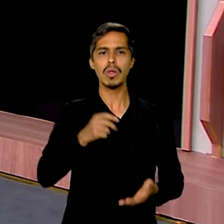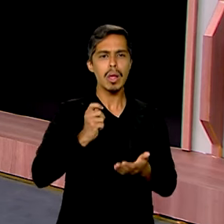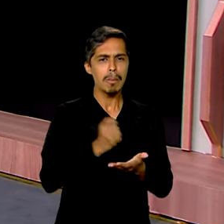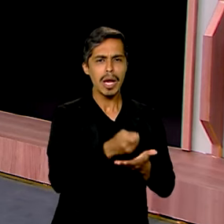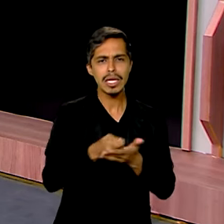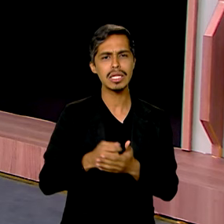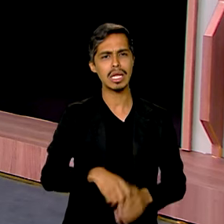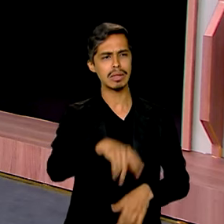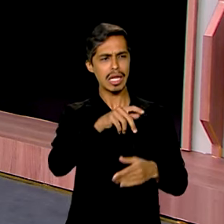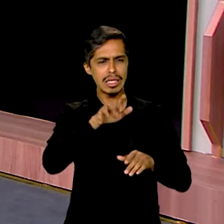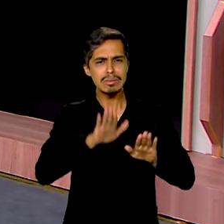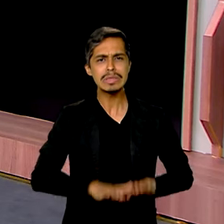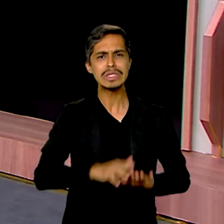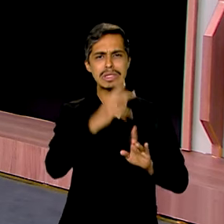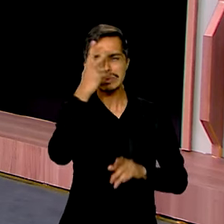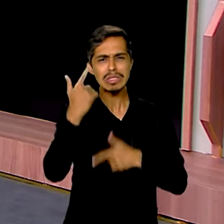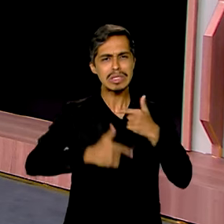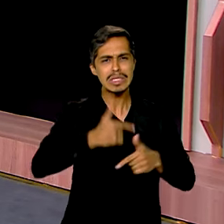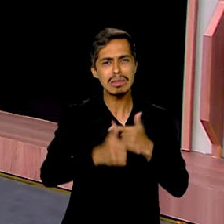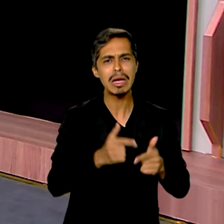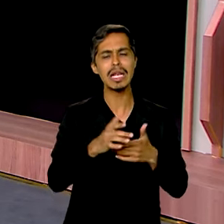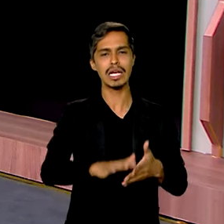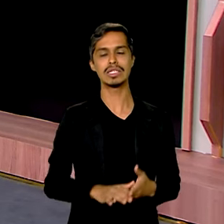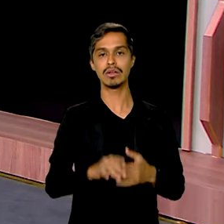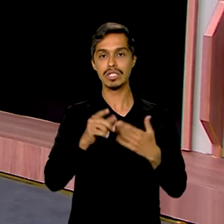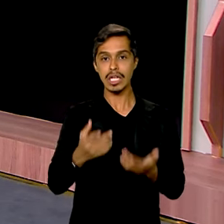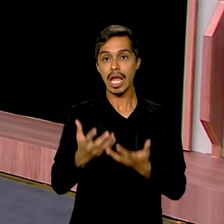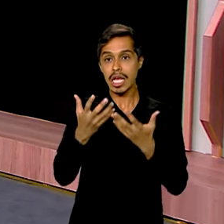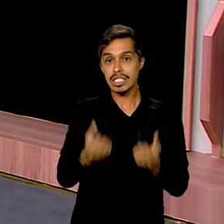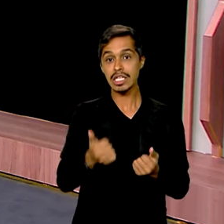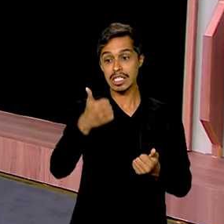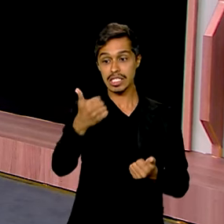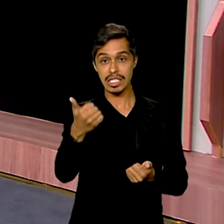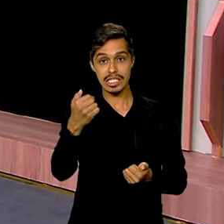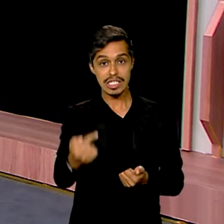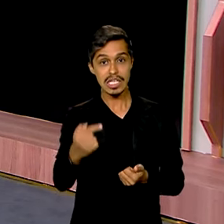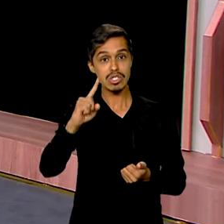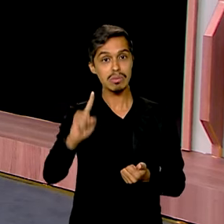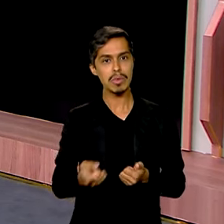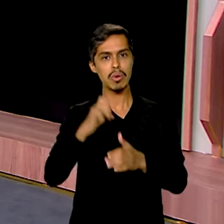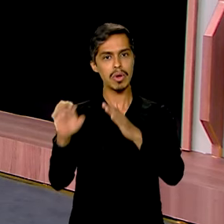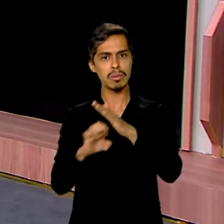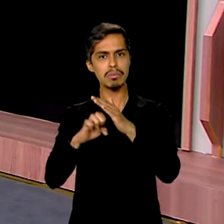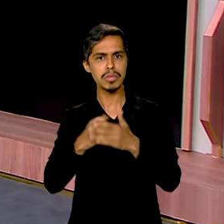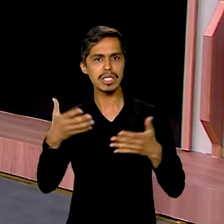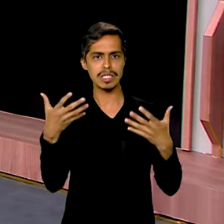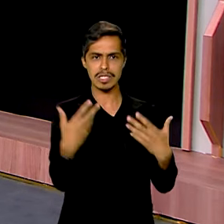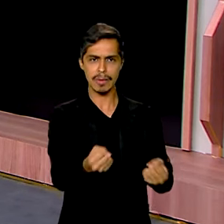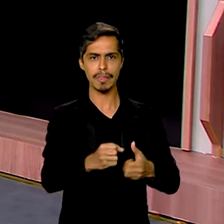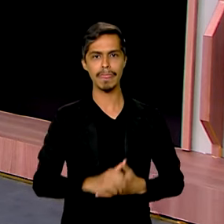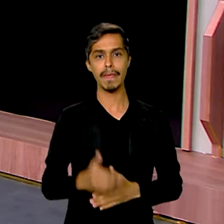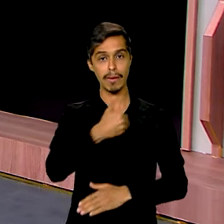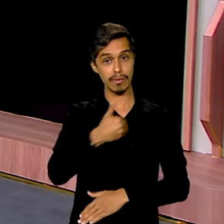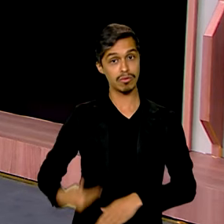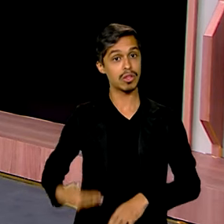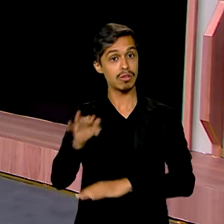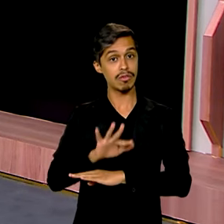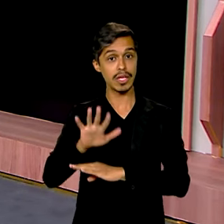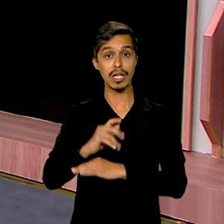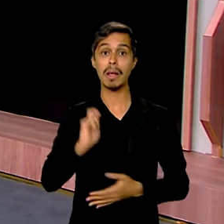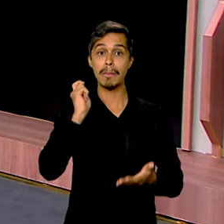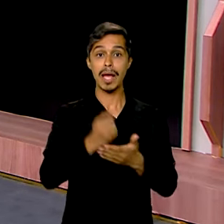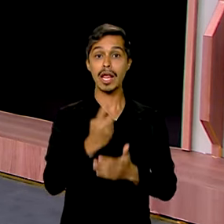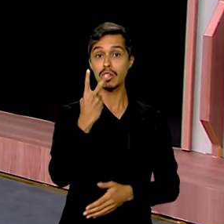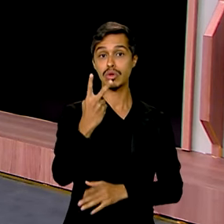empregos nas regiões afetadas pelas enchentes teve adesão de mais de 17 mil empresas o governo federal vai pagar